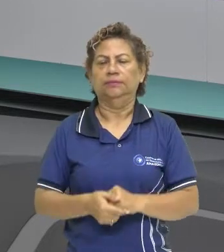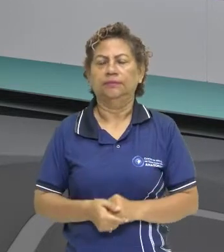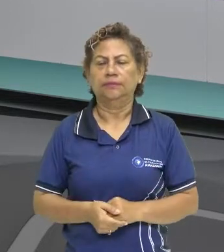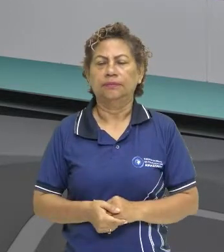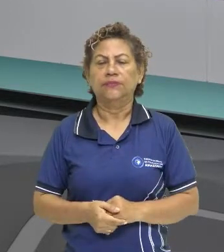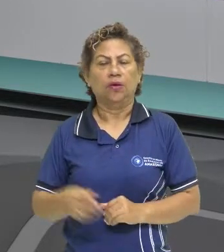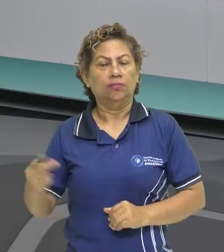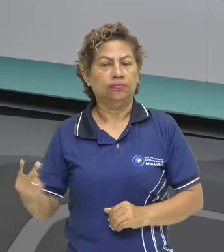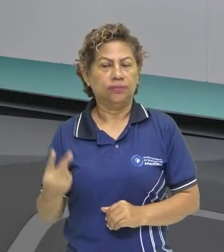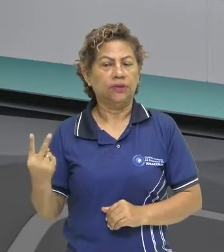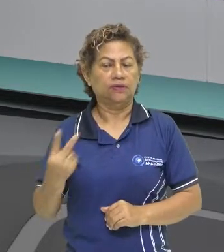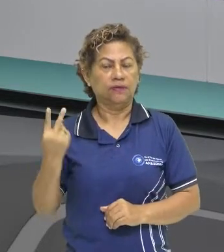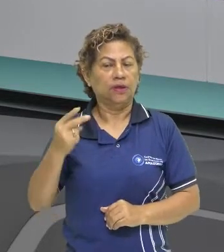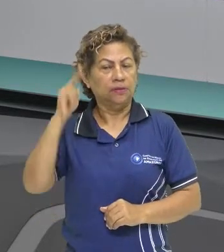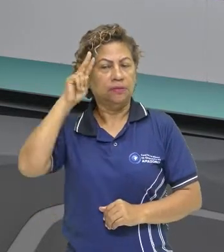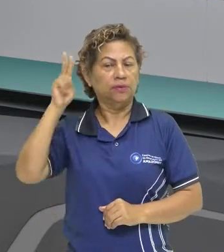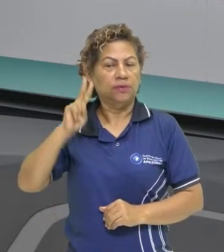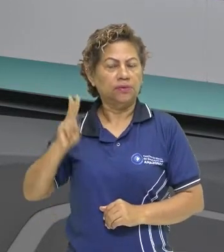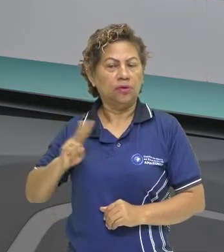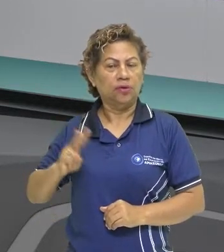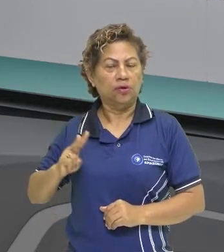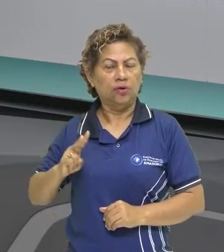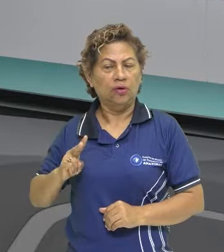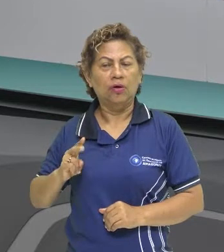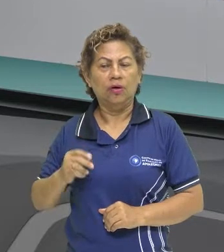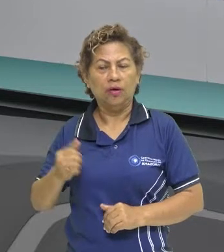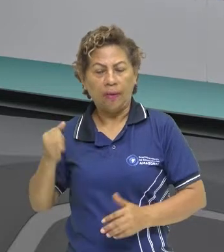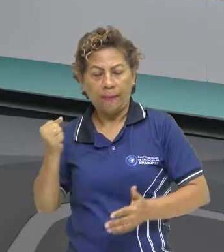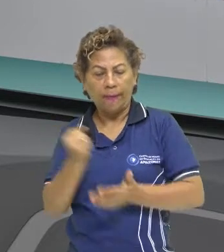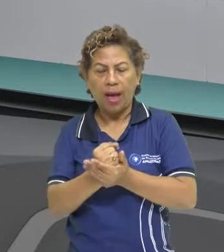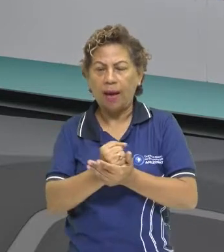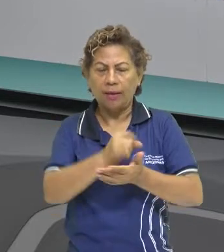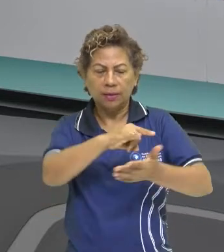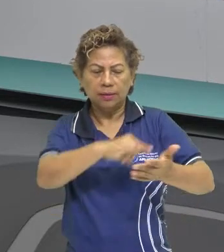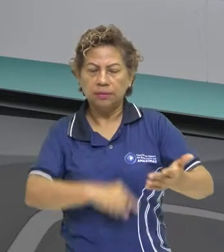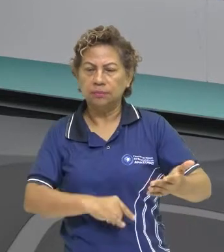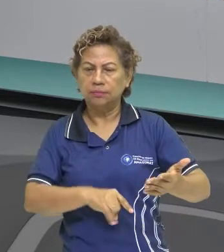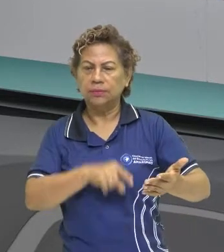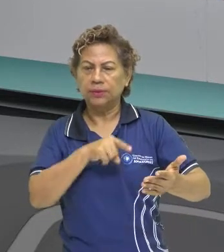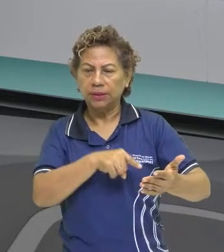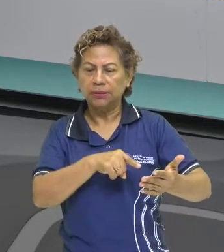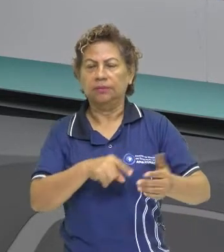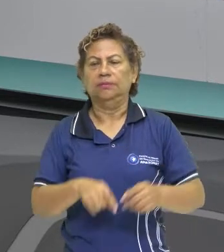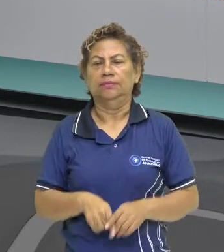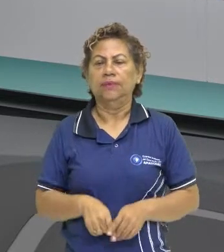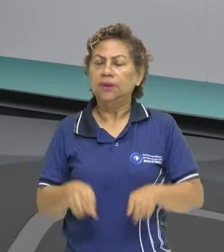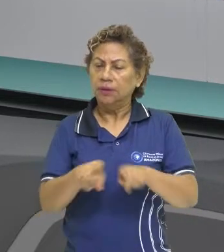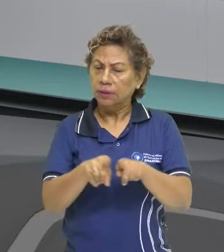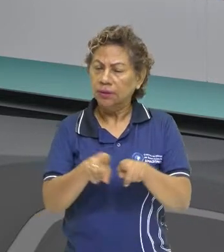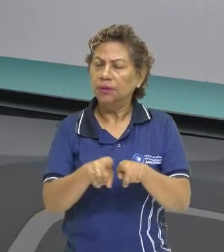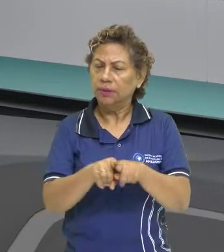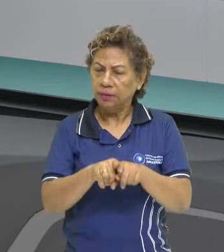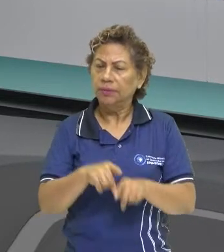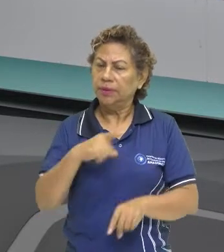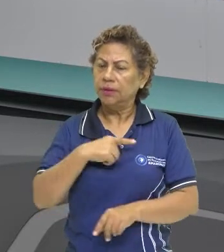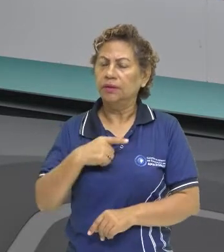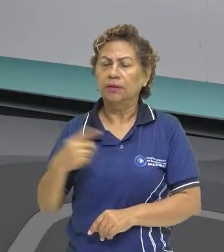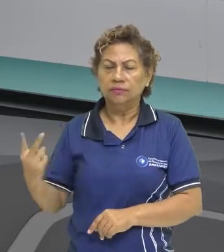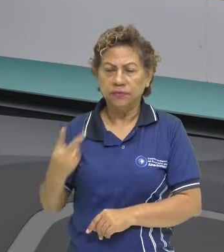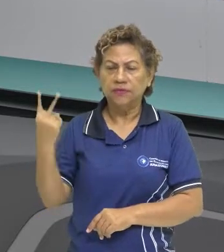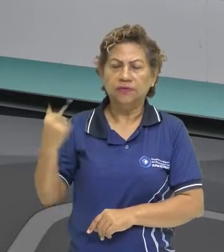valor histórico documental, enquanto a dos jesuítas também tem esse valor